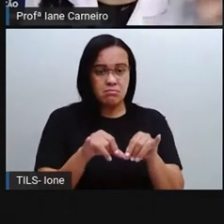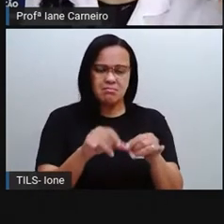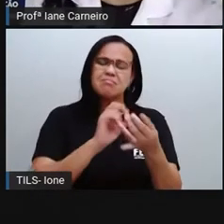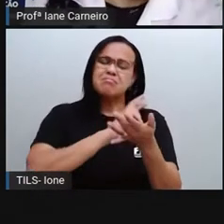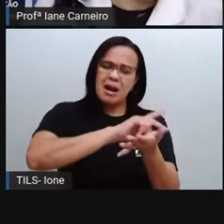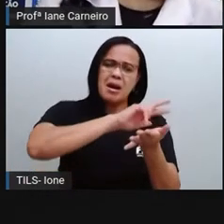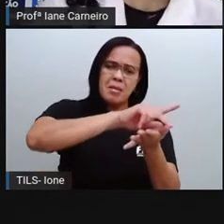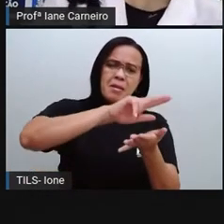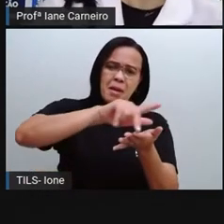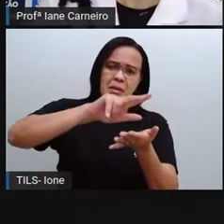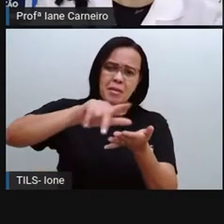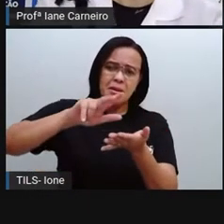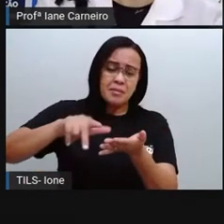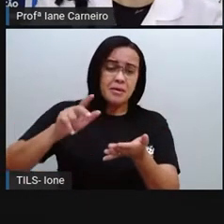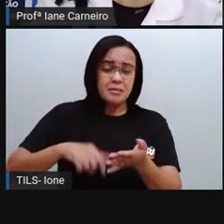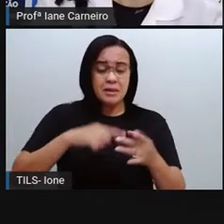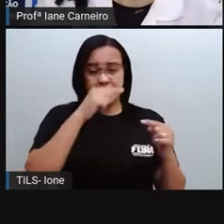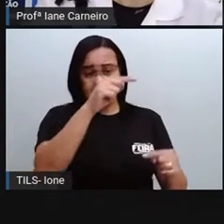essa garrafa.